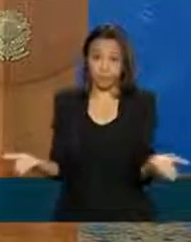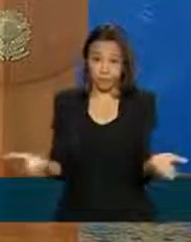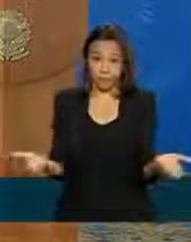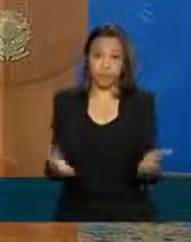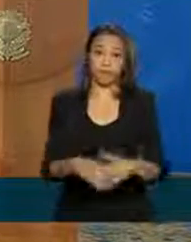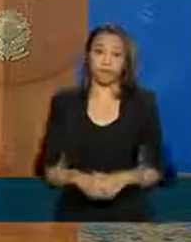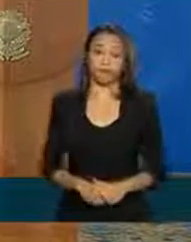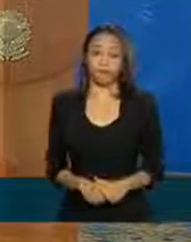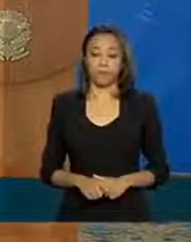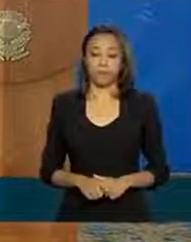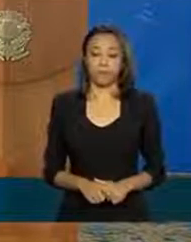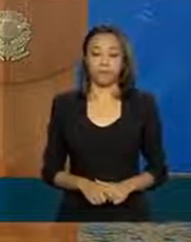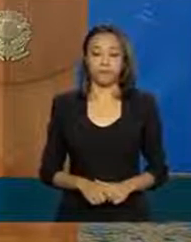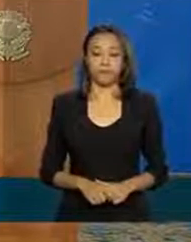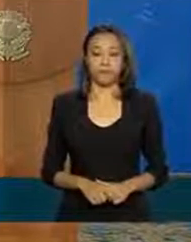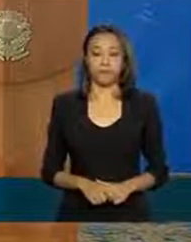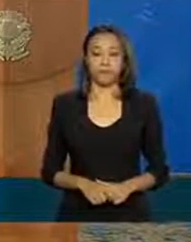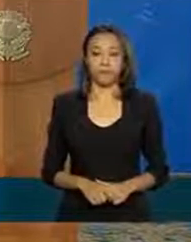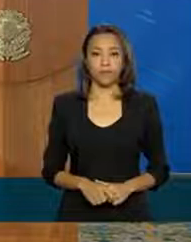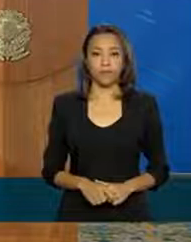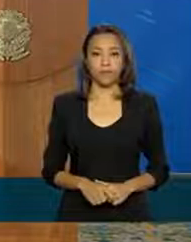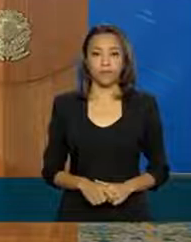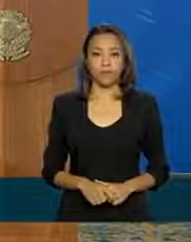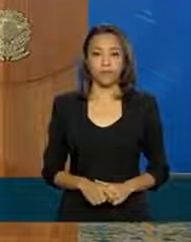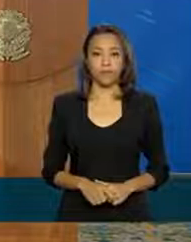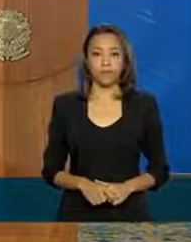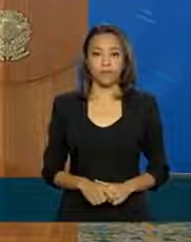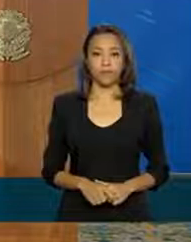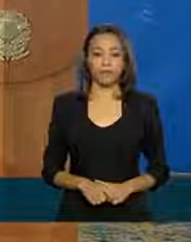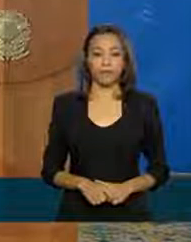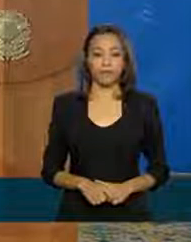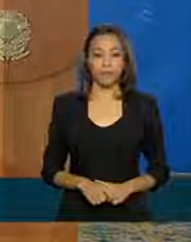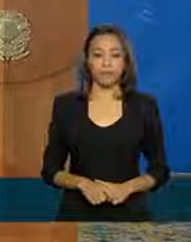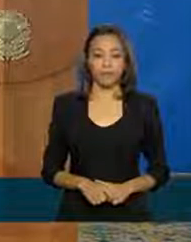é Rudá CNN